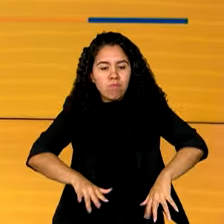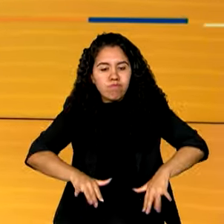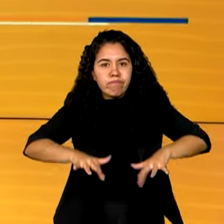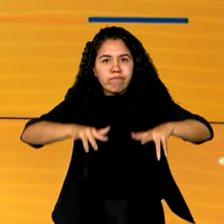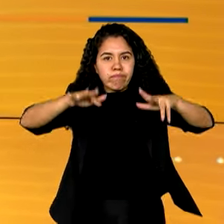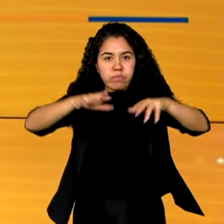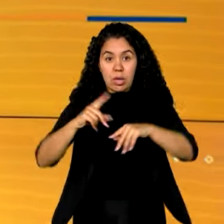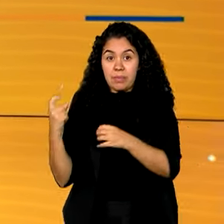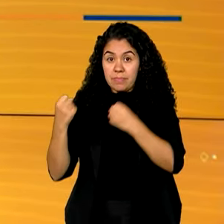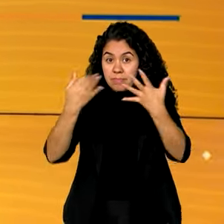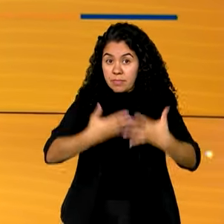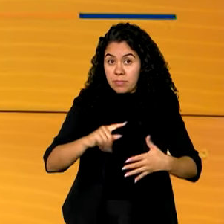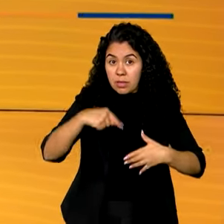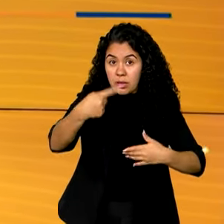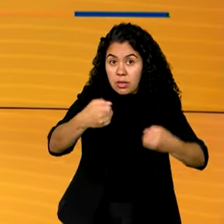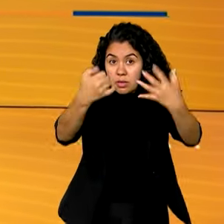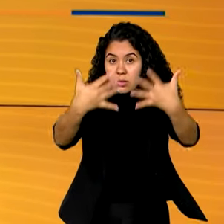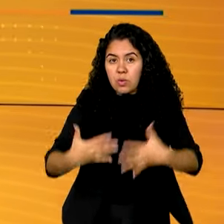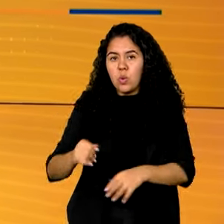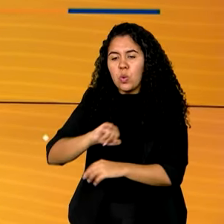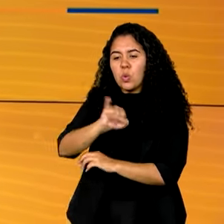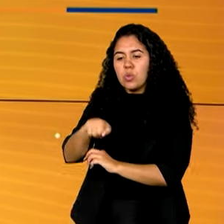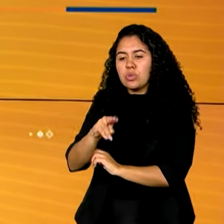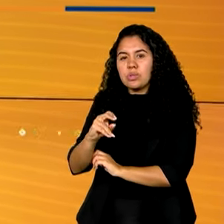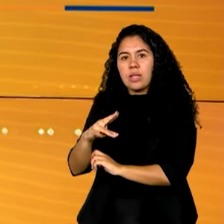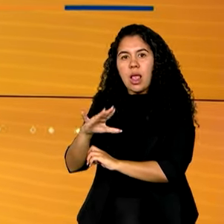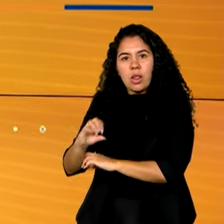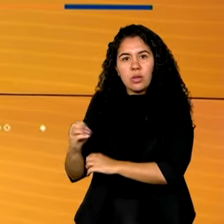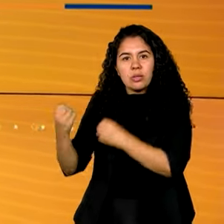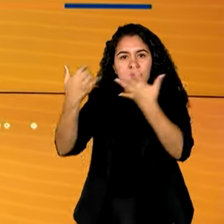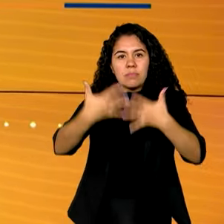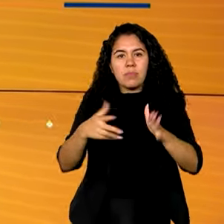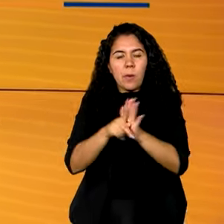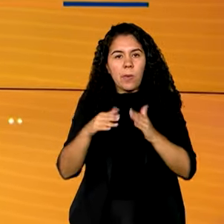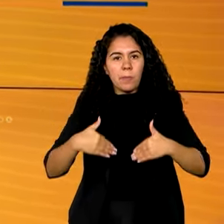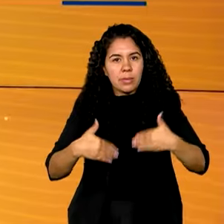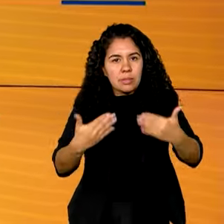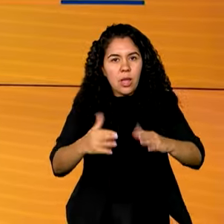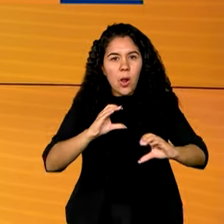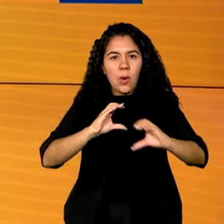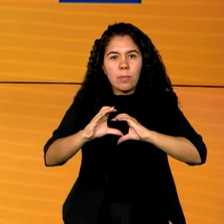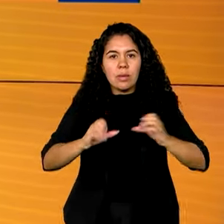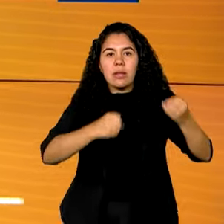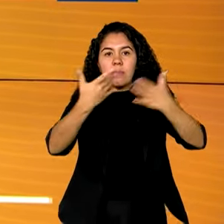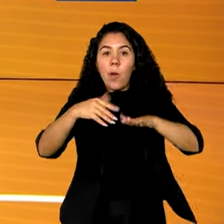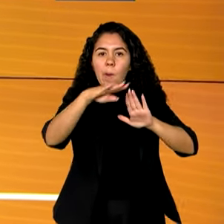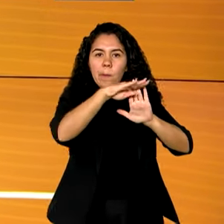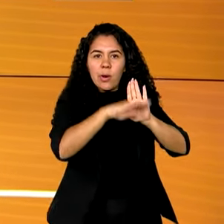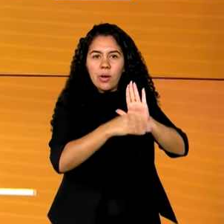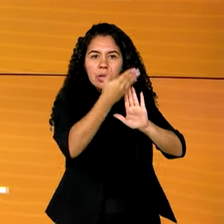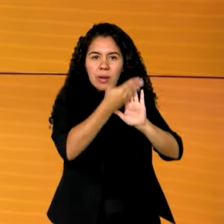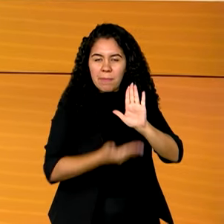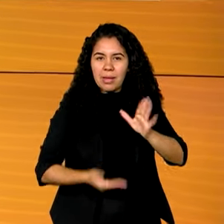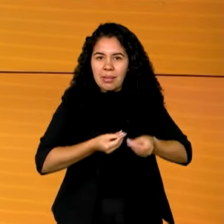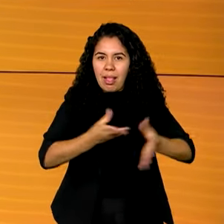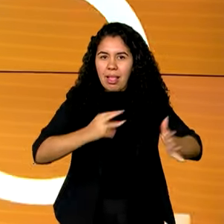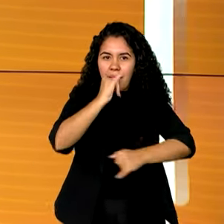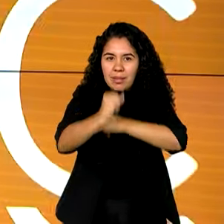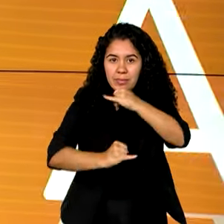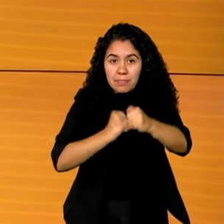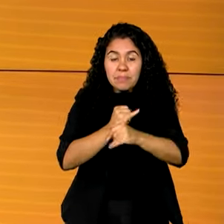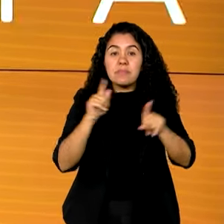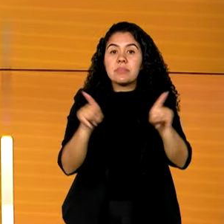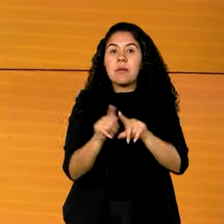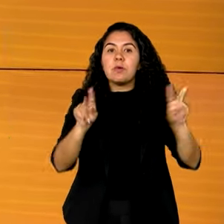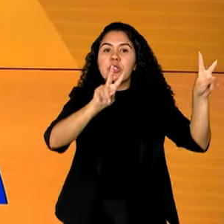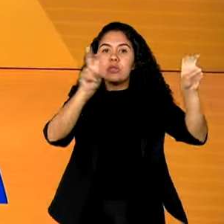Veja a seguir, Juscelino Filho das Comunicações detalha ações e programas de inclusão digital no Bom Dia Ministro. E pré